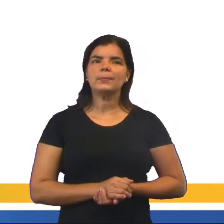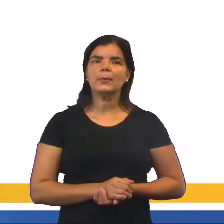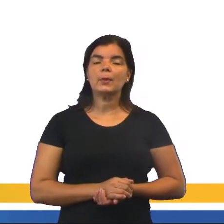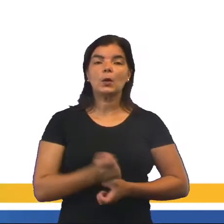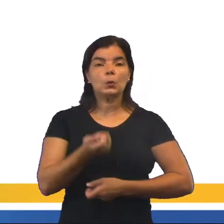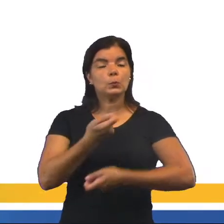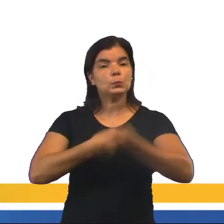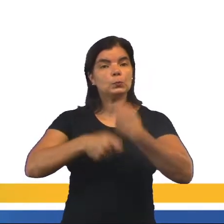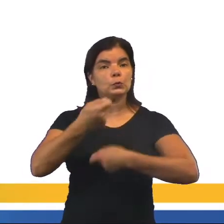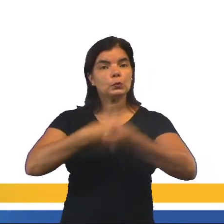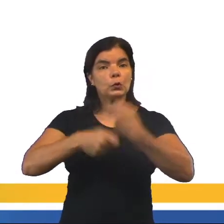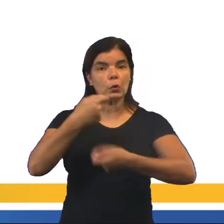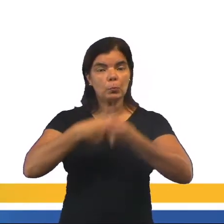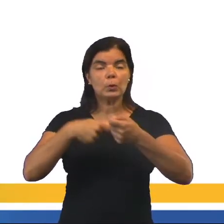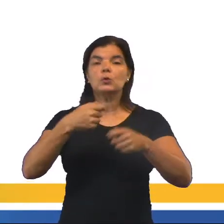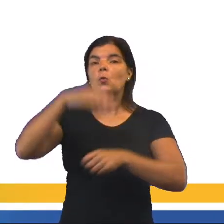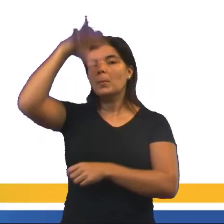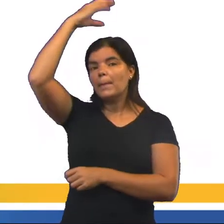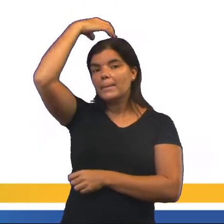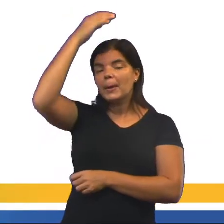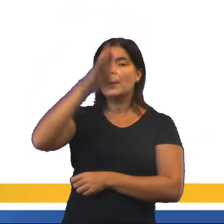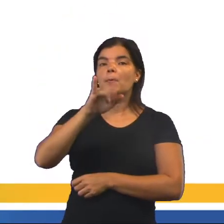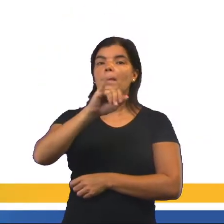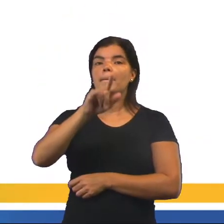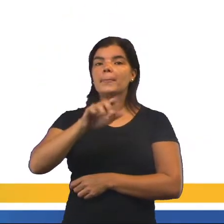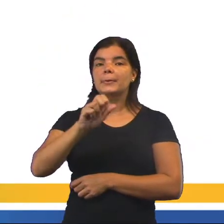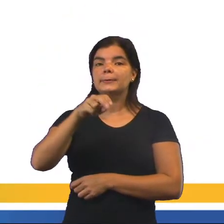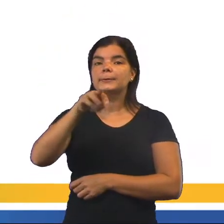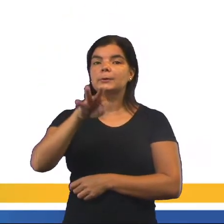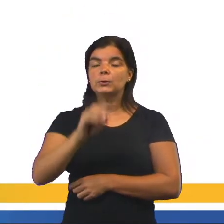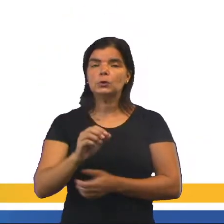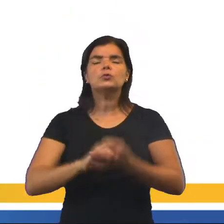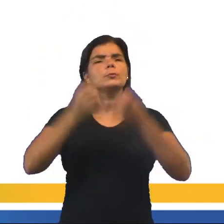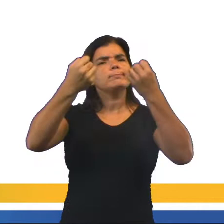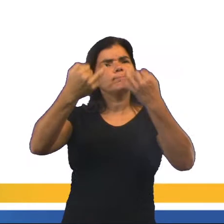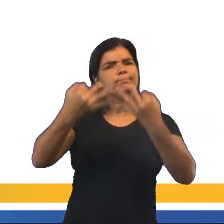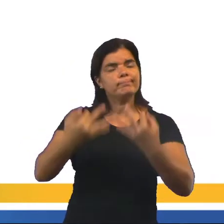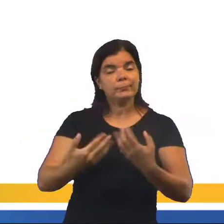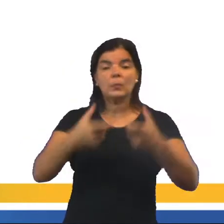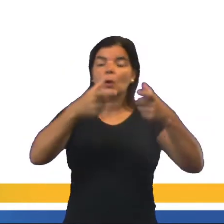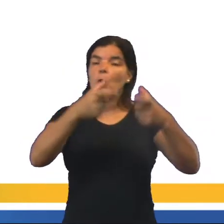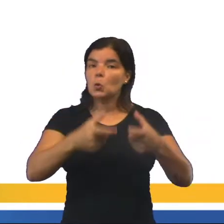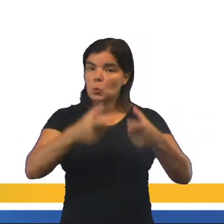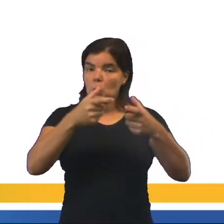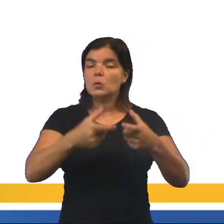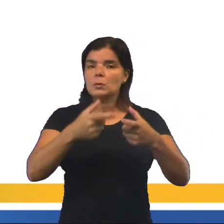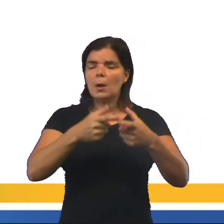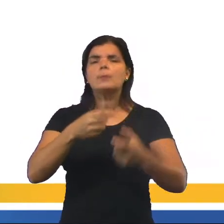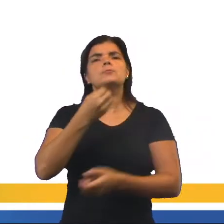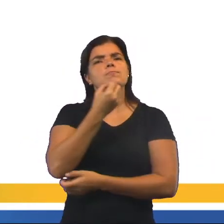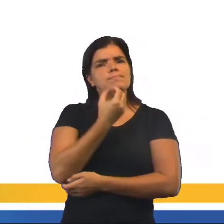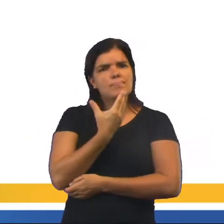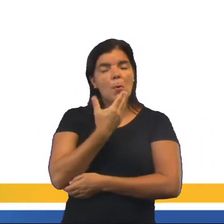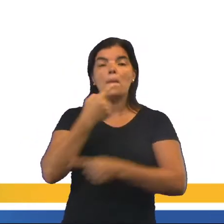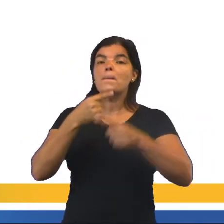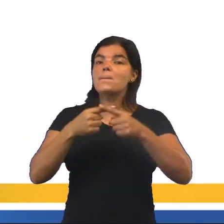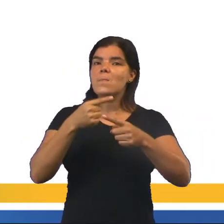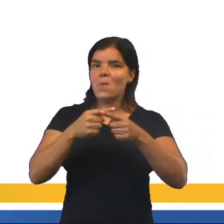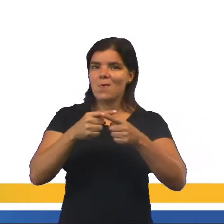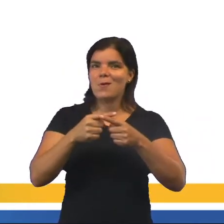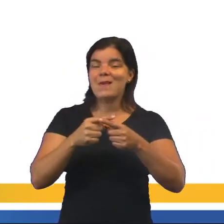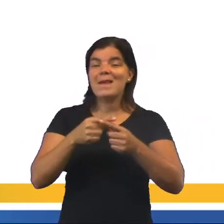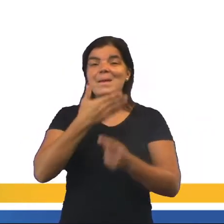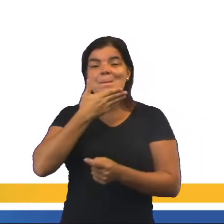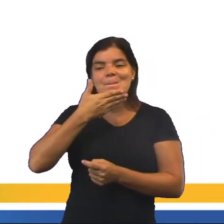Sobre a economia do Império Bizantino, como eu havia falado, ele estava situado em uma região bastante privilegiada, porque fazia